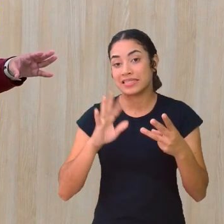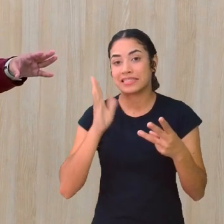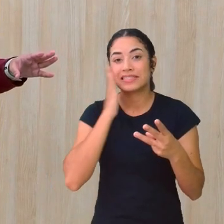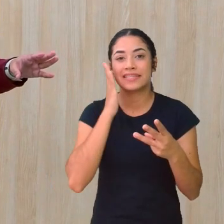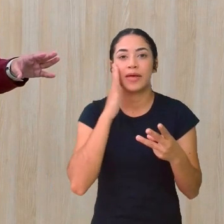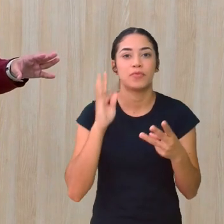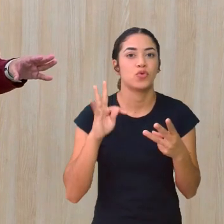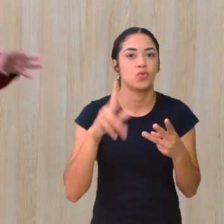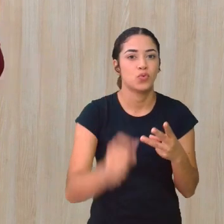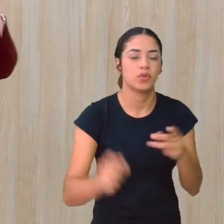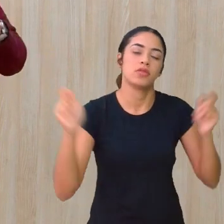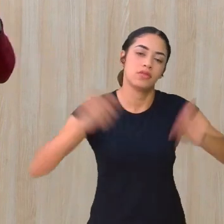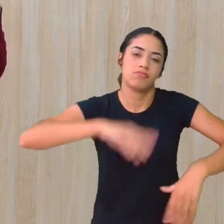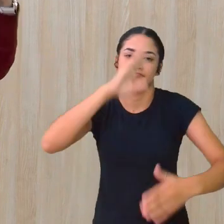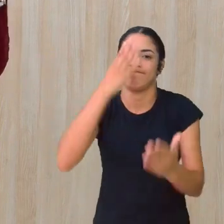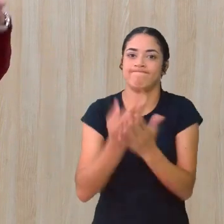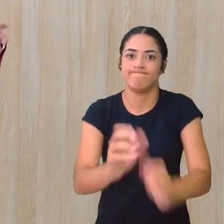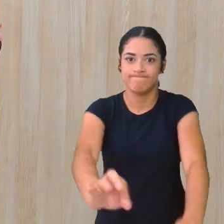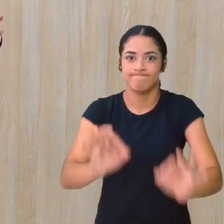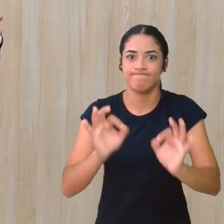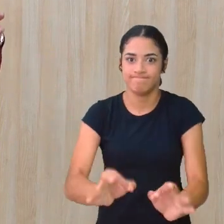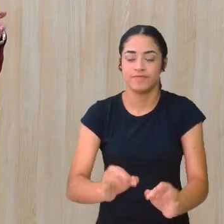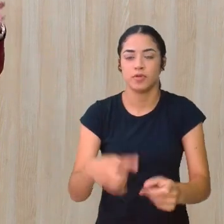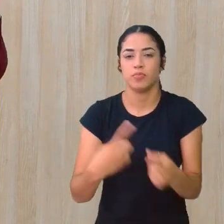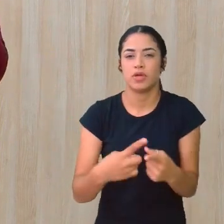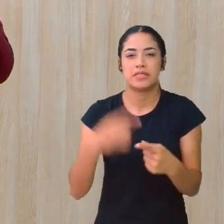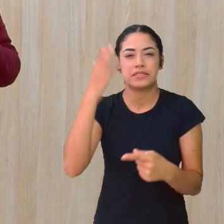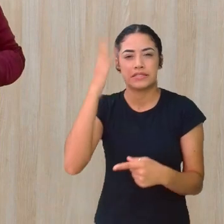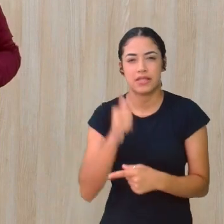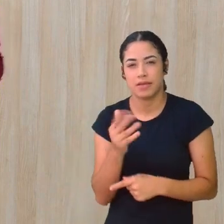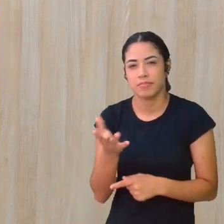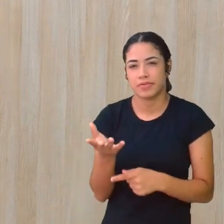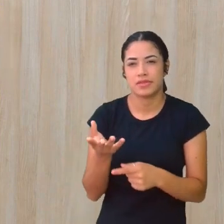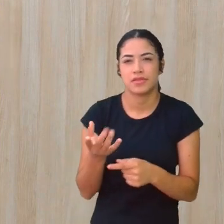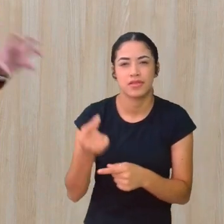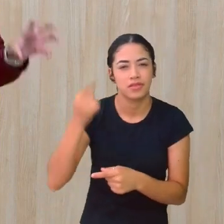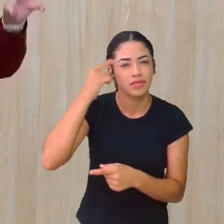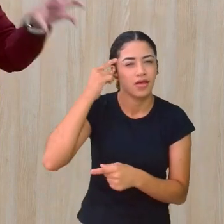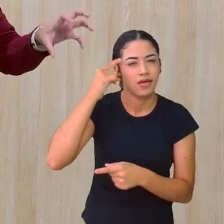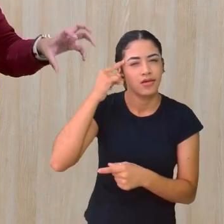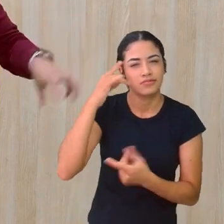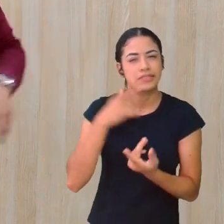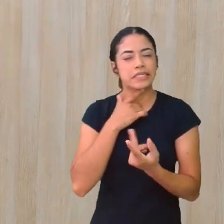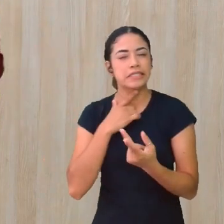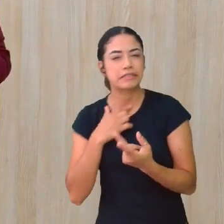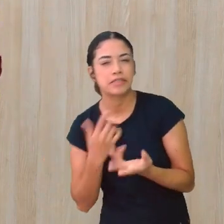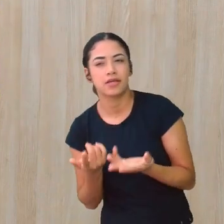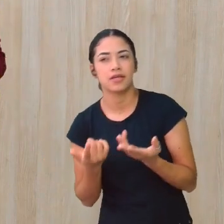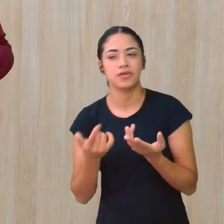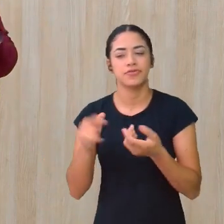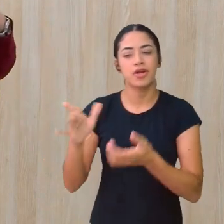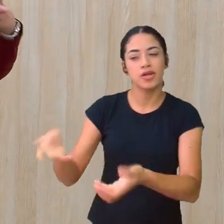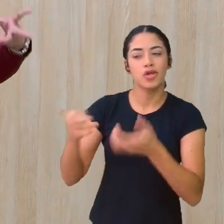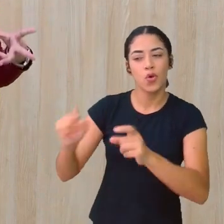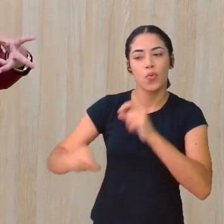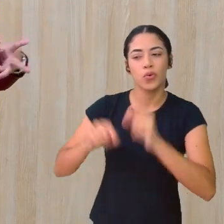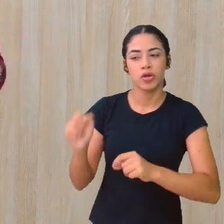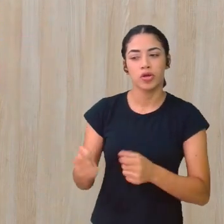É o tipo de narrador Mais confiável Porque ele está Dentro da mente De todo mundo Ele sabe a intenção Ele sabe o desejo Ele sabe a